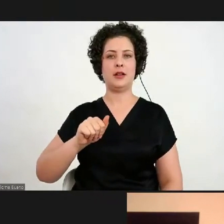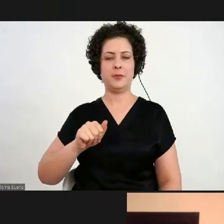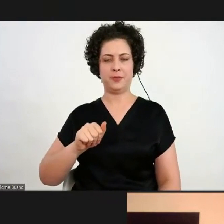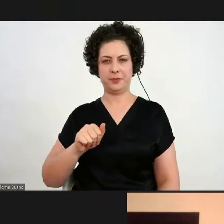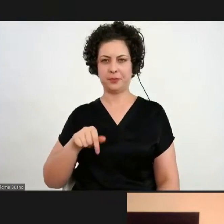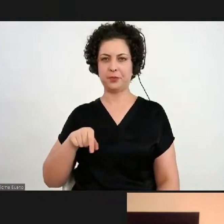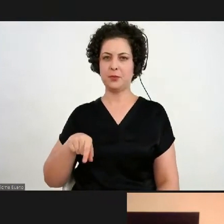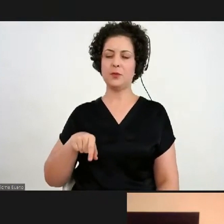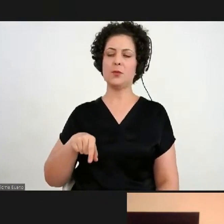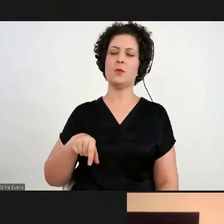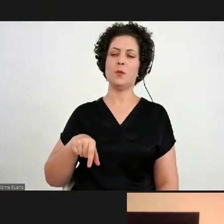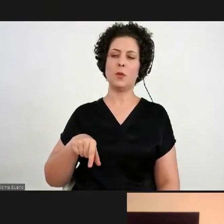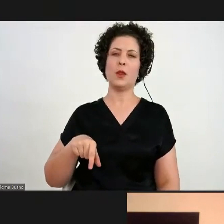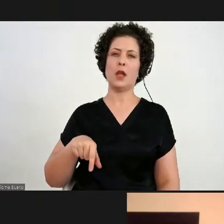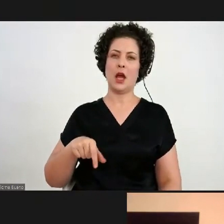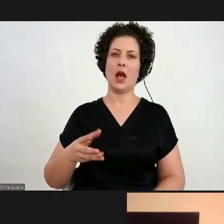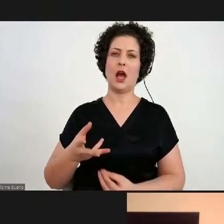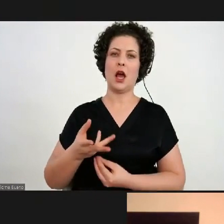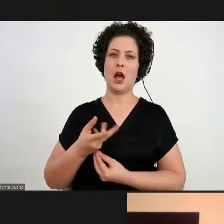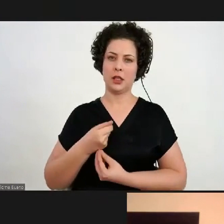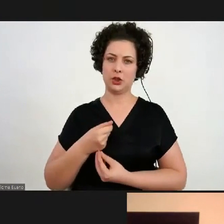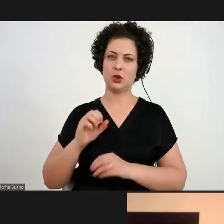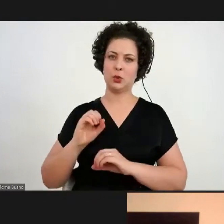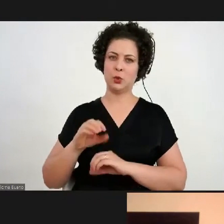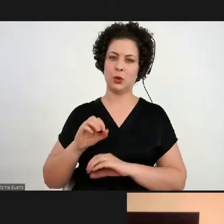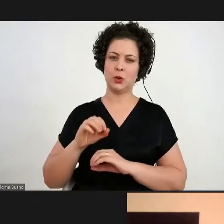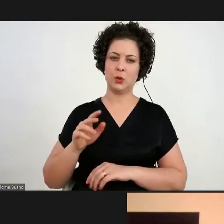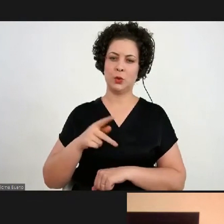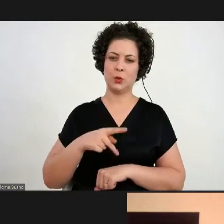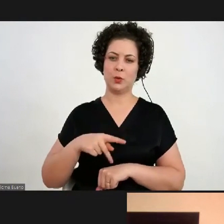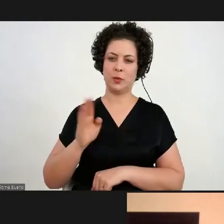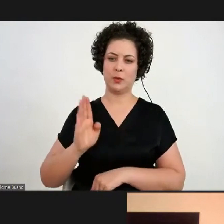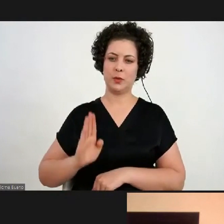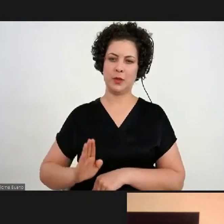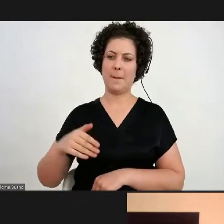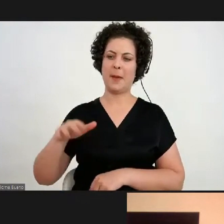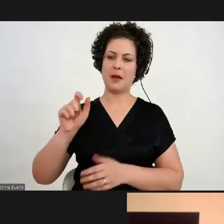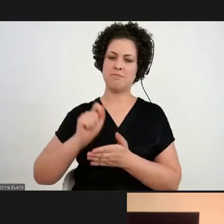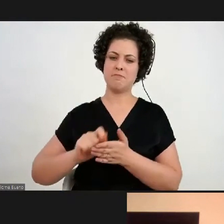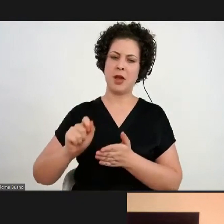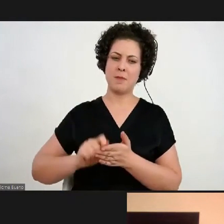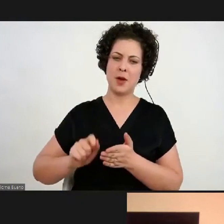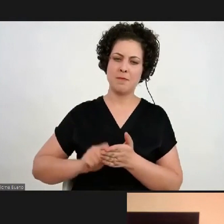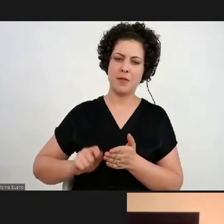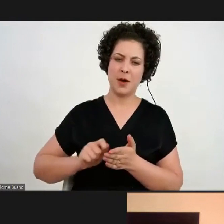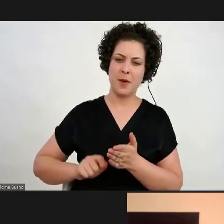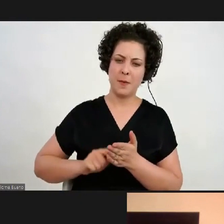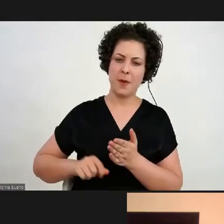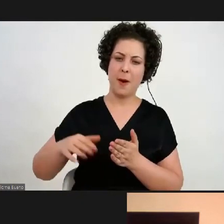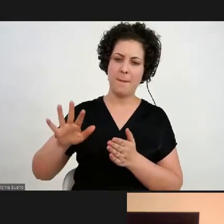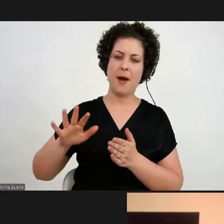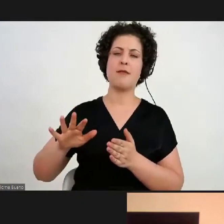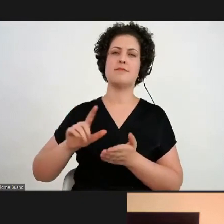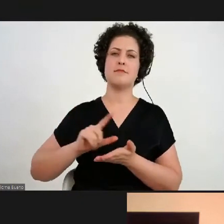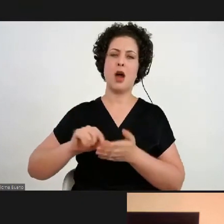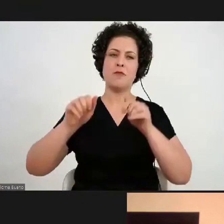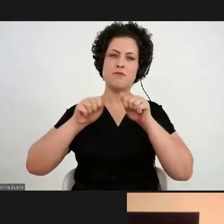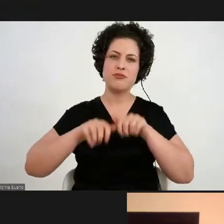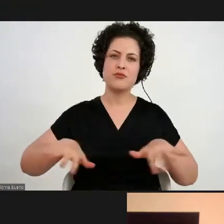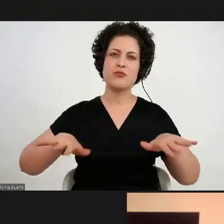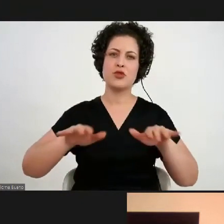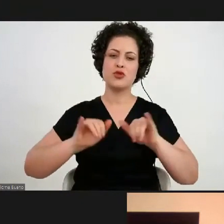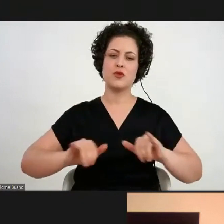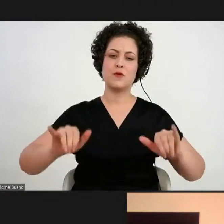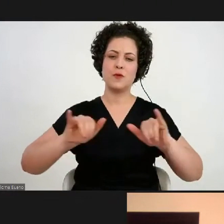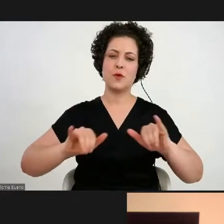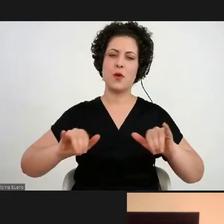grandes arte-educadoras do país, talvez a pessoa que mais escreveu, que mais traçou o rumo da arte-educação no Brasil. Então, o museu tem uma